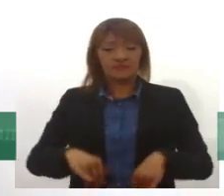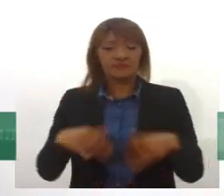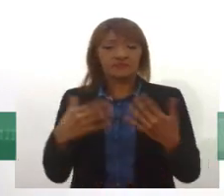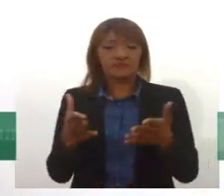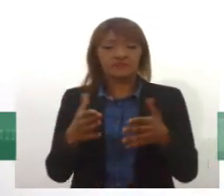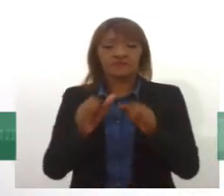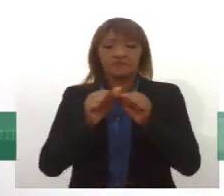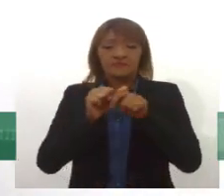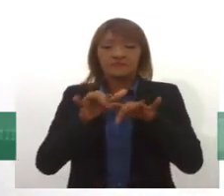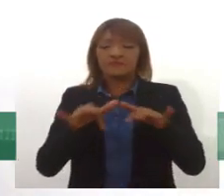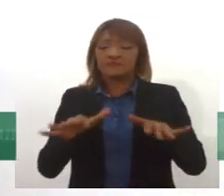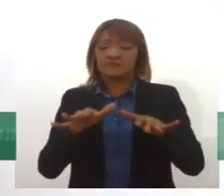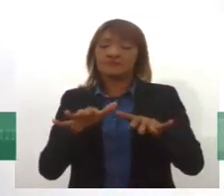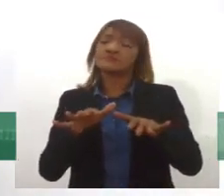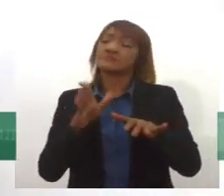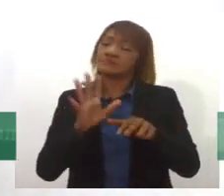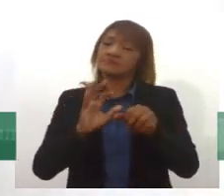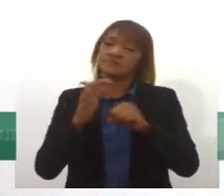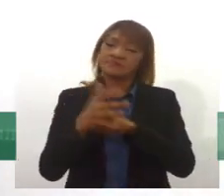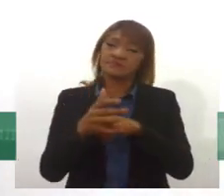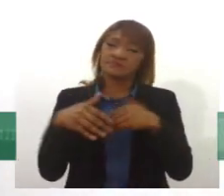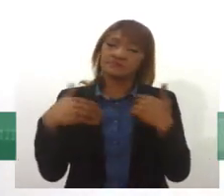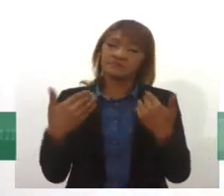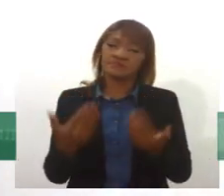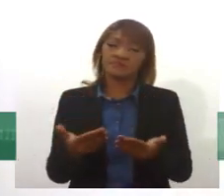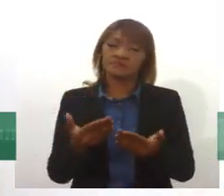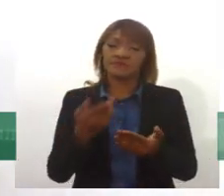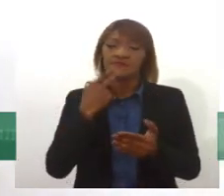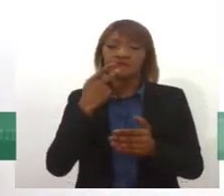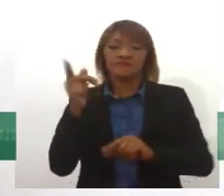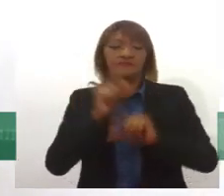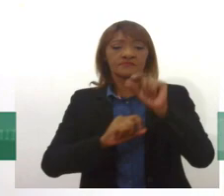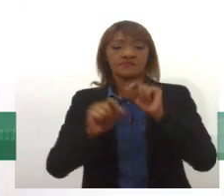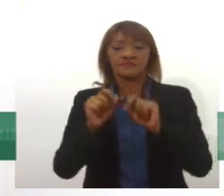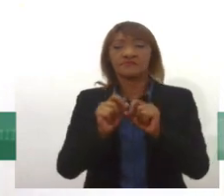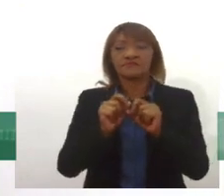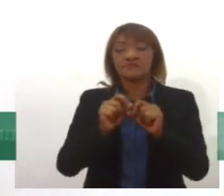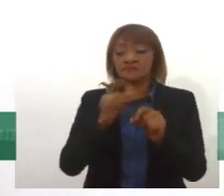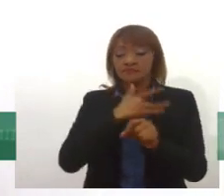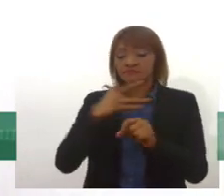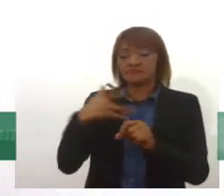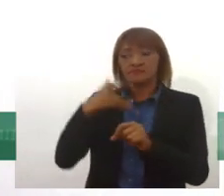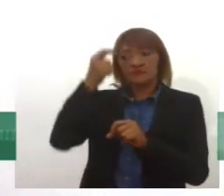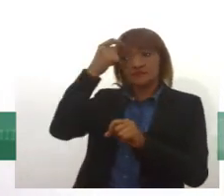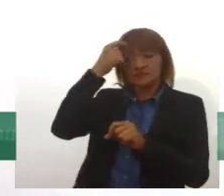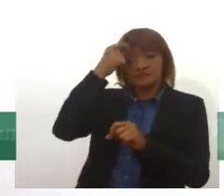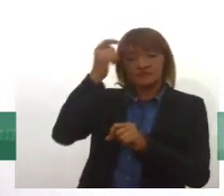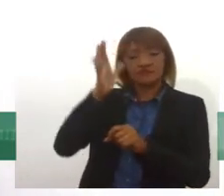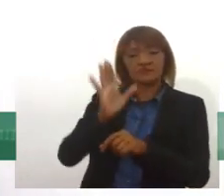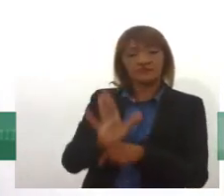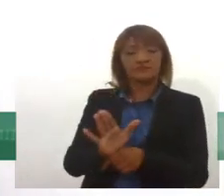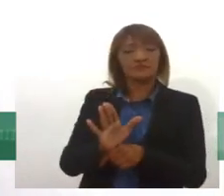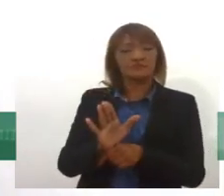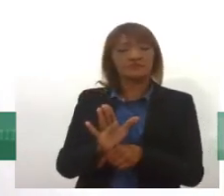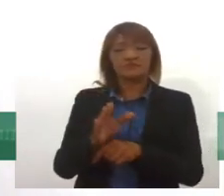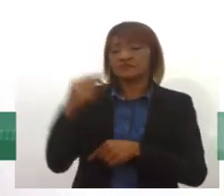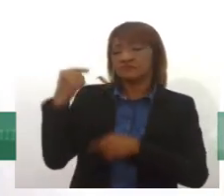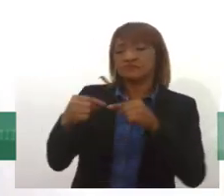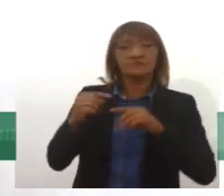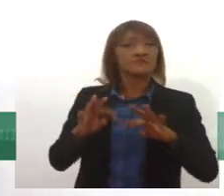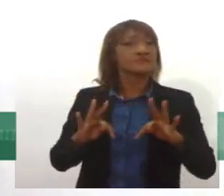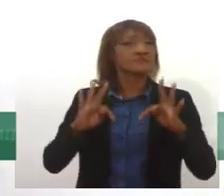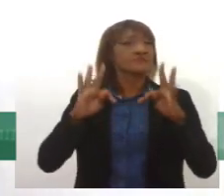e com a crise sanitária, então, falar de saúde mental é falar de políticas públicas de maneira ampliada,